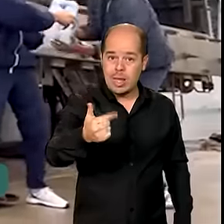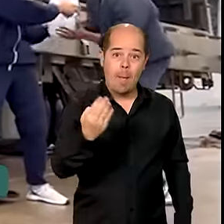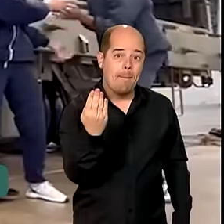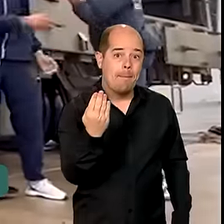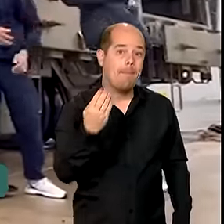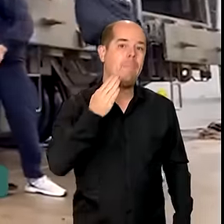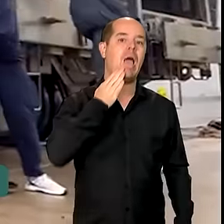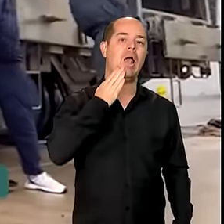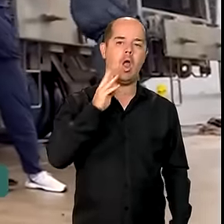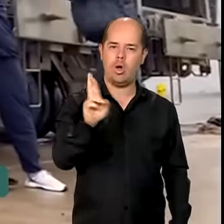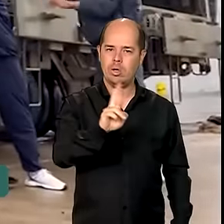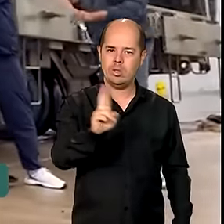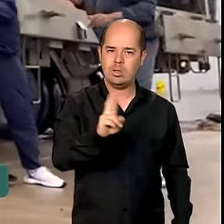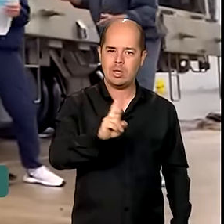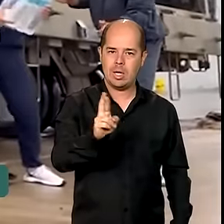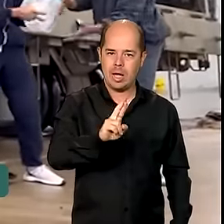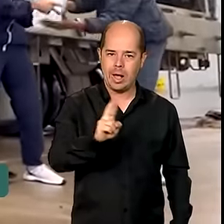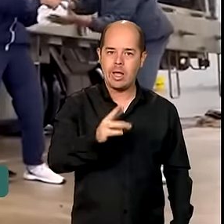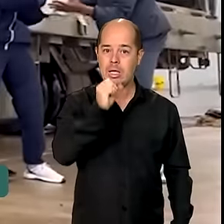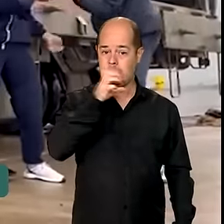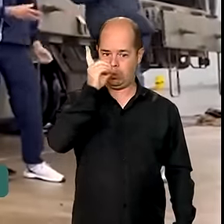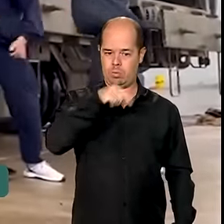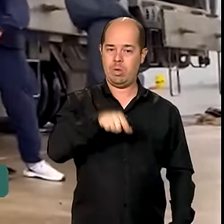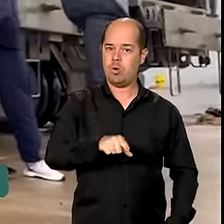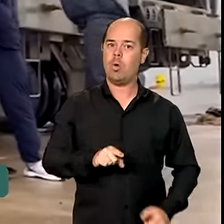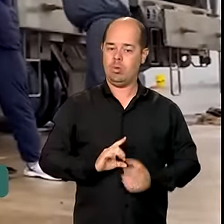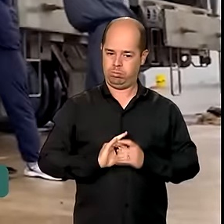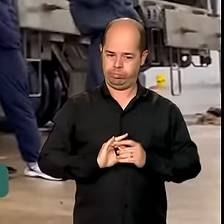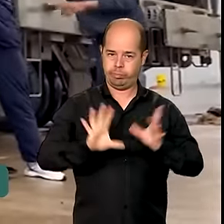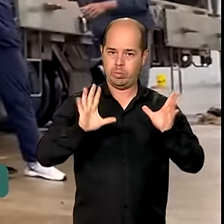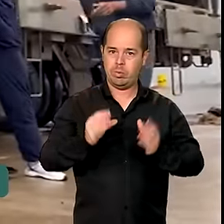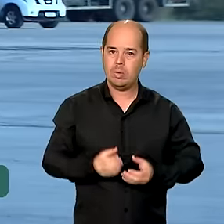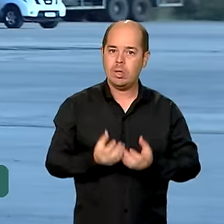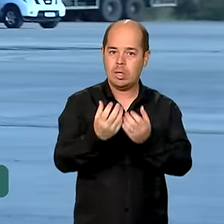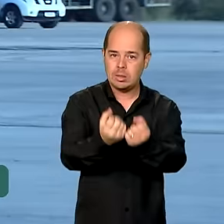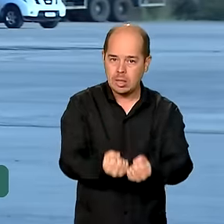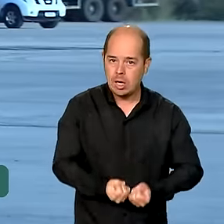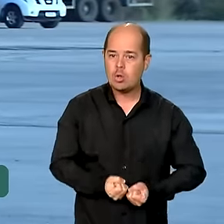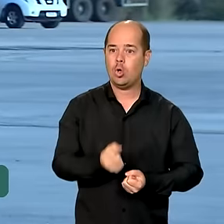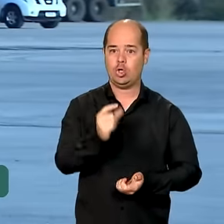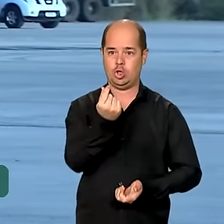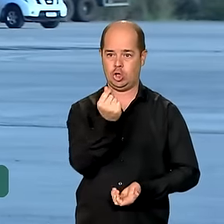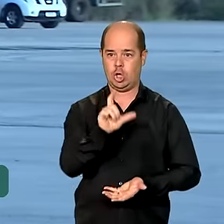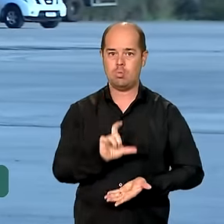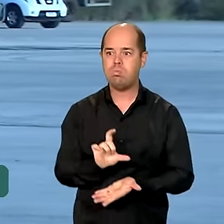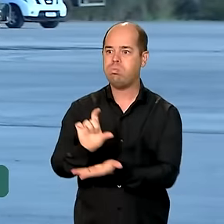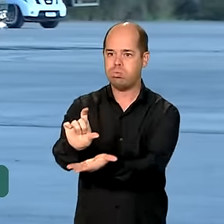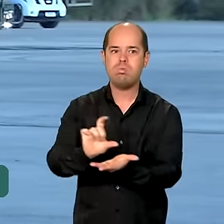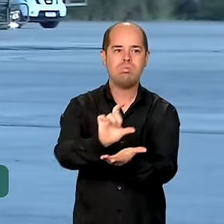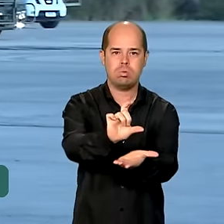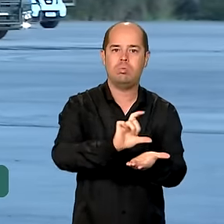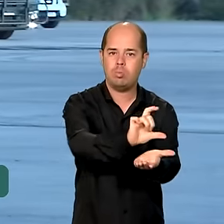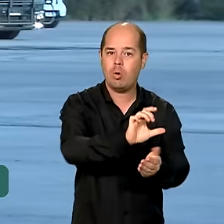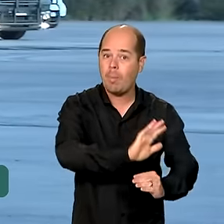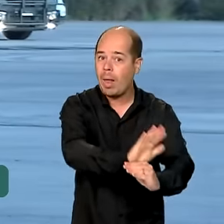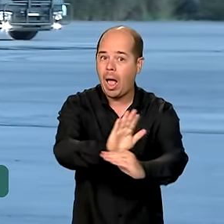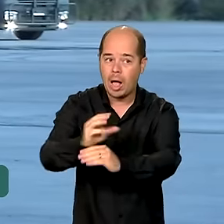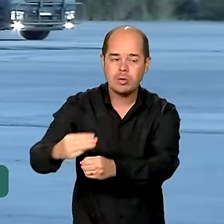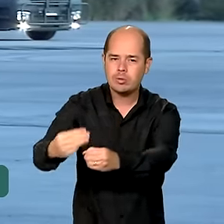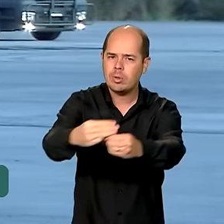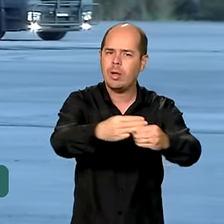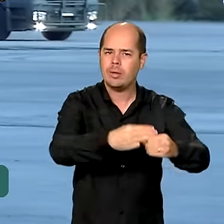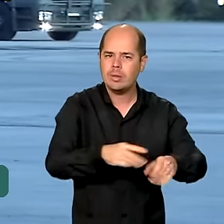foi liberada neste final de semana para ajudar os municípios. Além disso, 100 kits de emergência